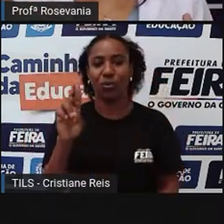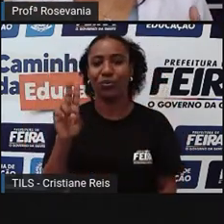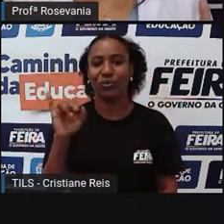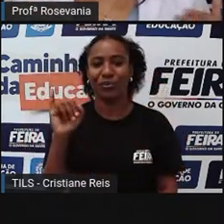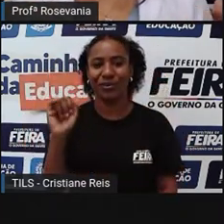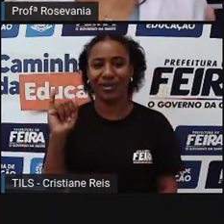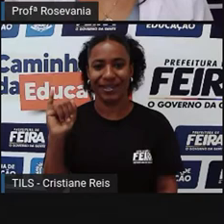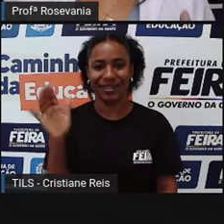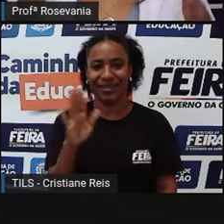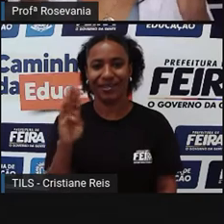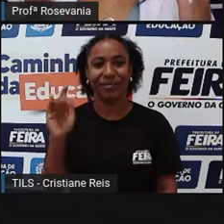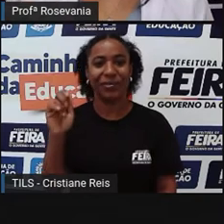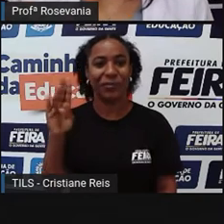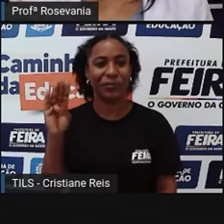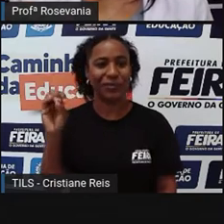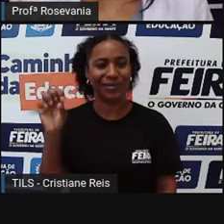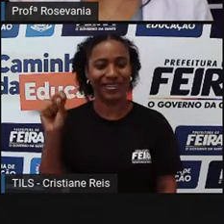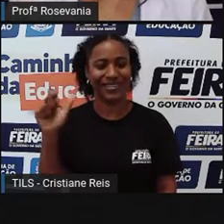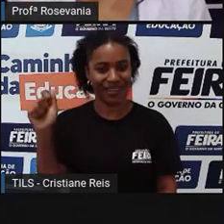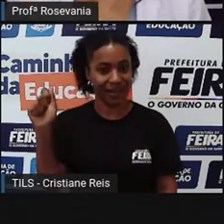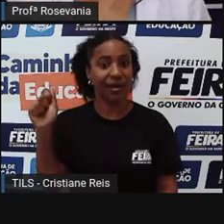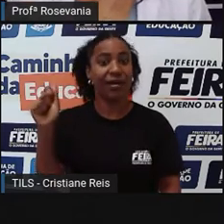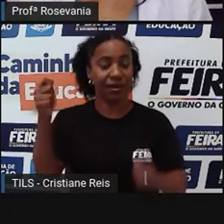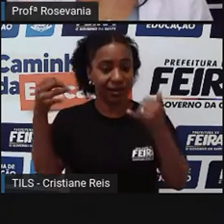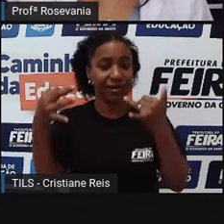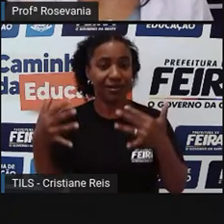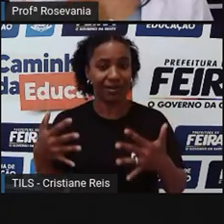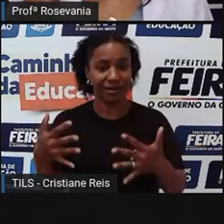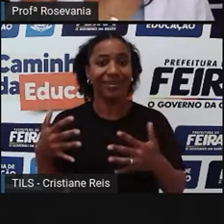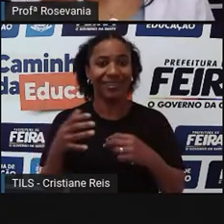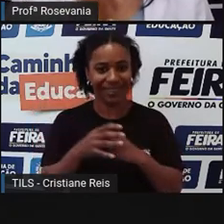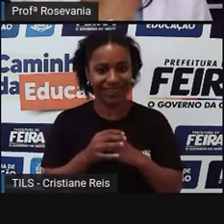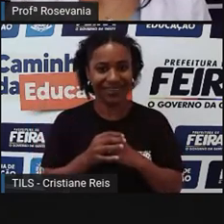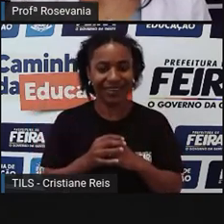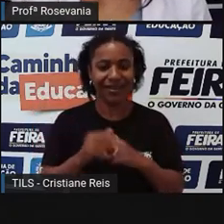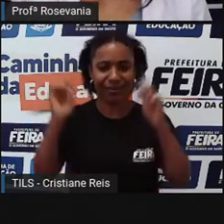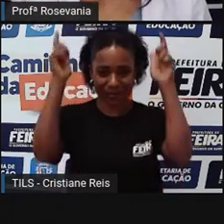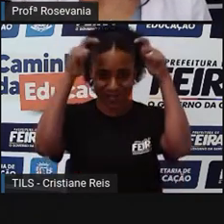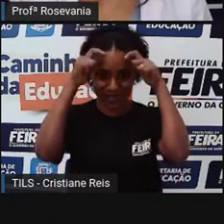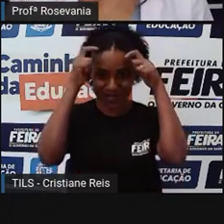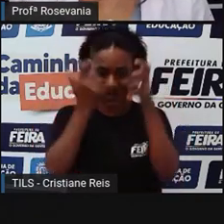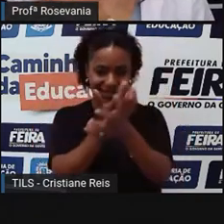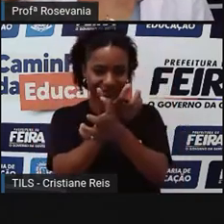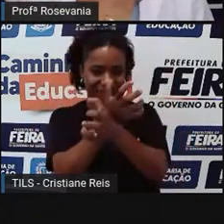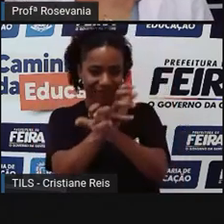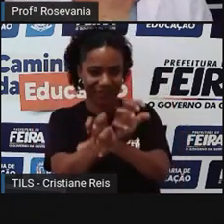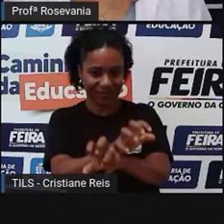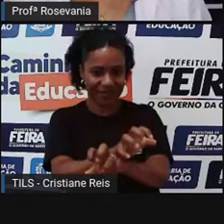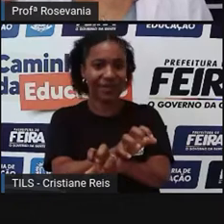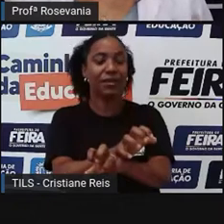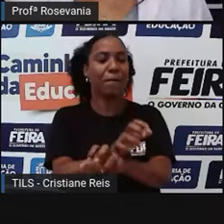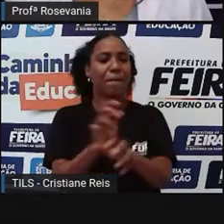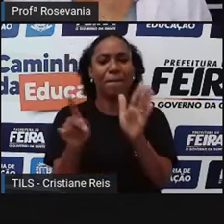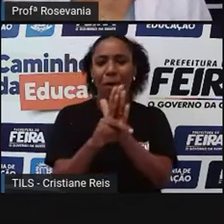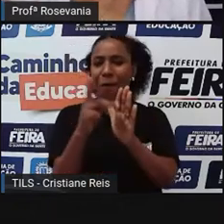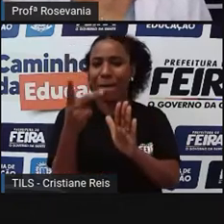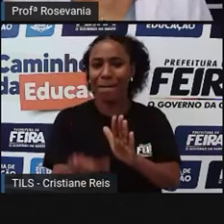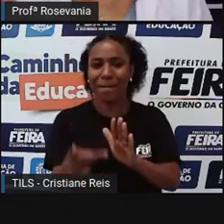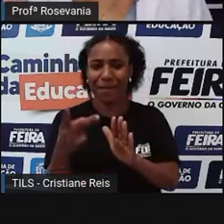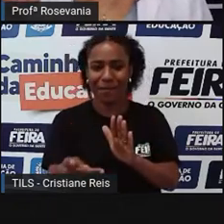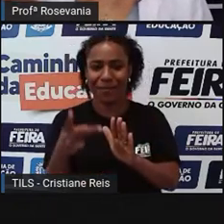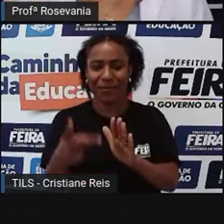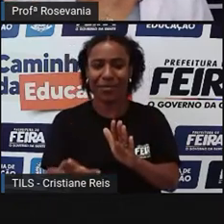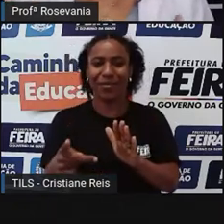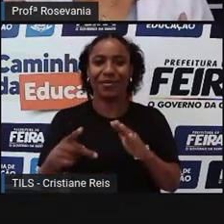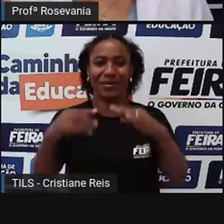faz uma alusão à própria localização de Feira de Santana, ali na região do Agreste, que é a passagem, né,